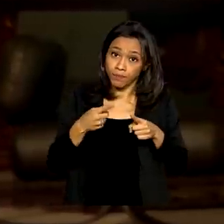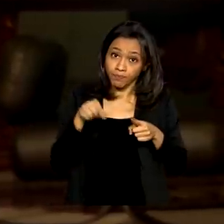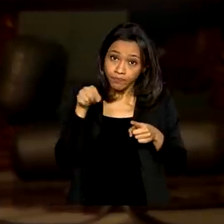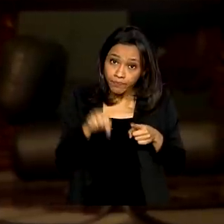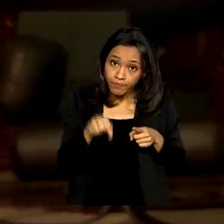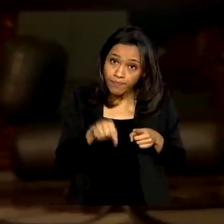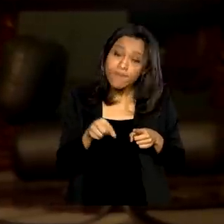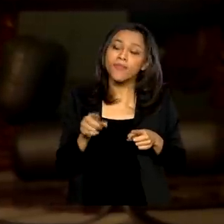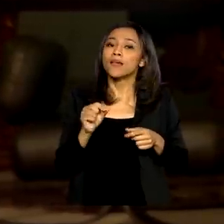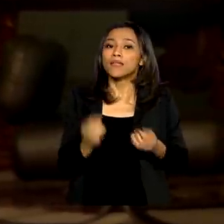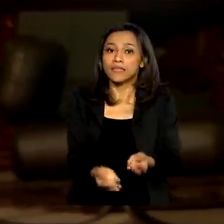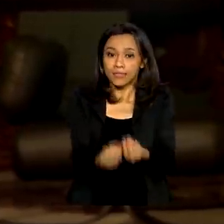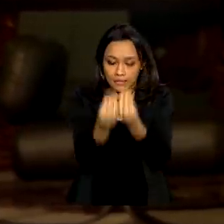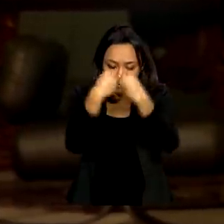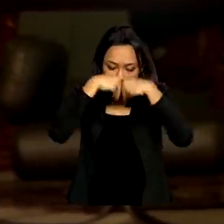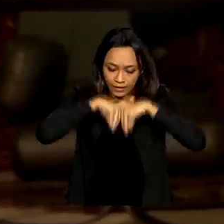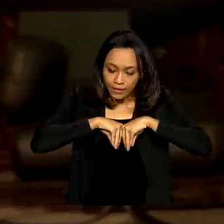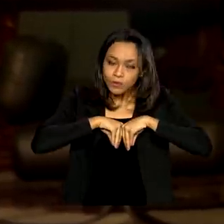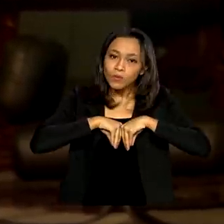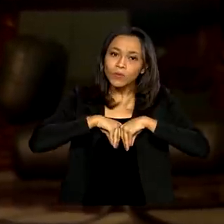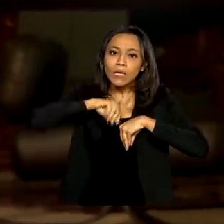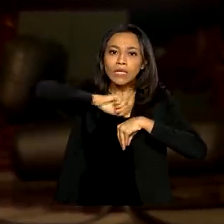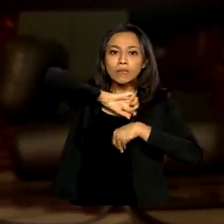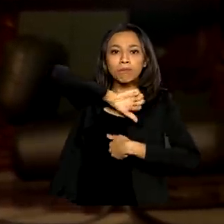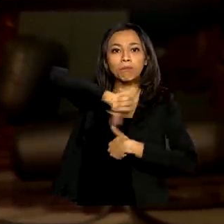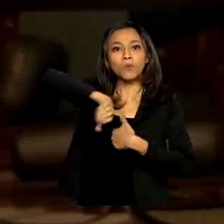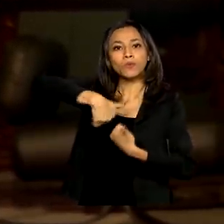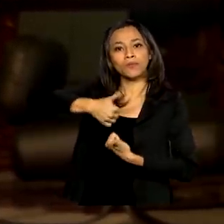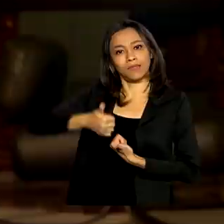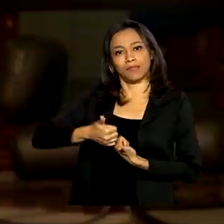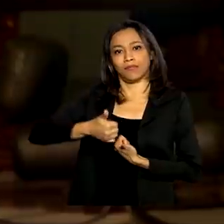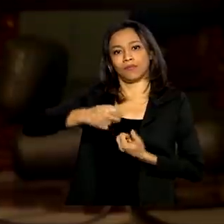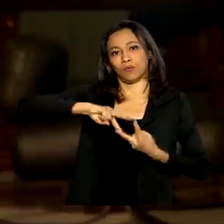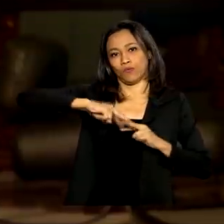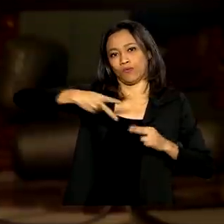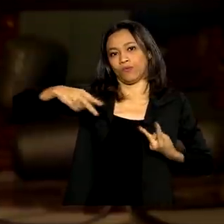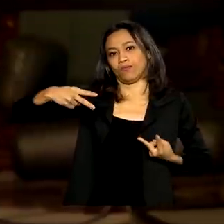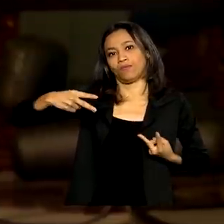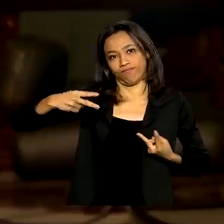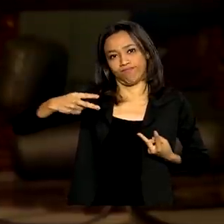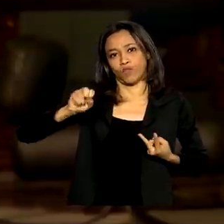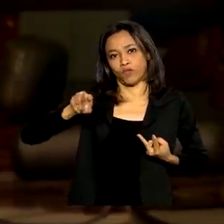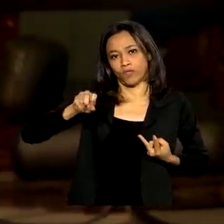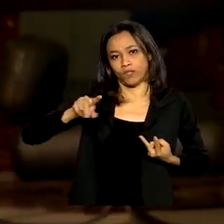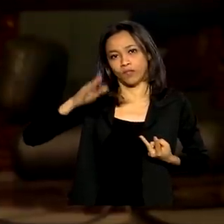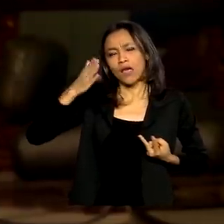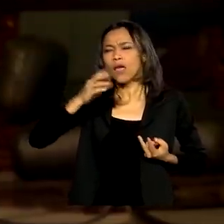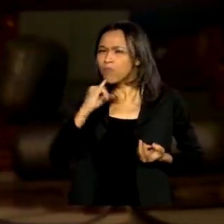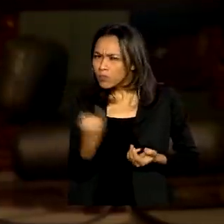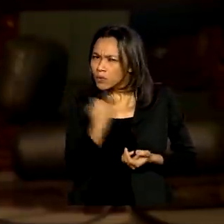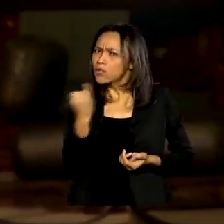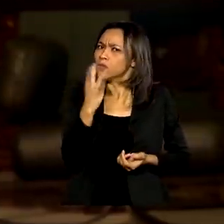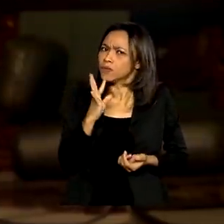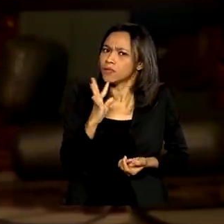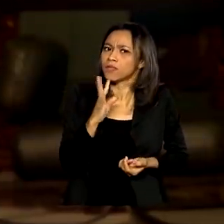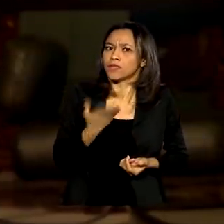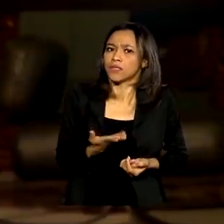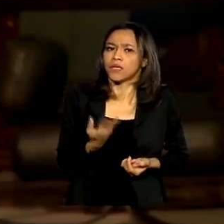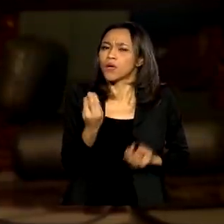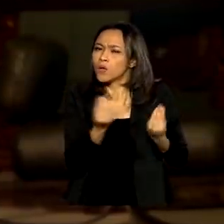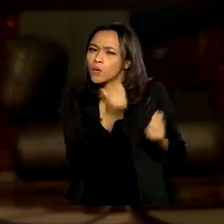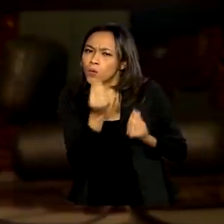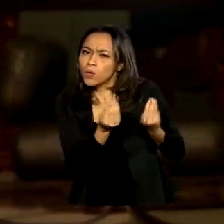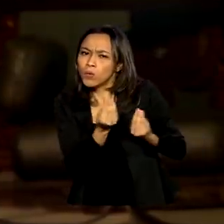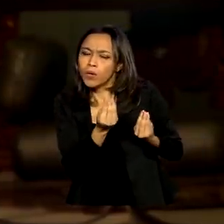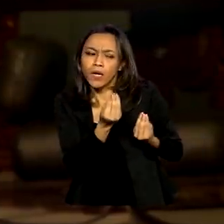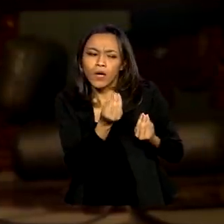reproduzido pelo organismo, ele tem certas modificações, certas mutações. Então, é importante conhecer o caminho do